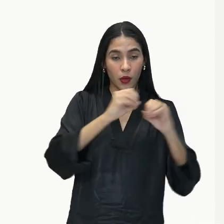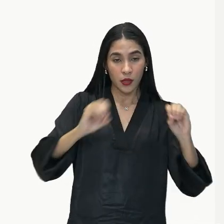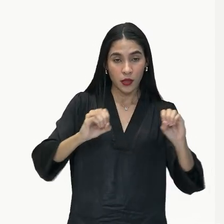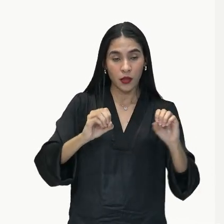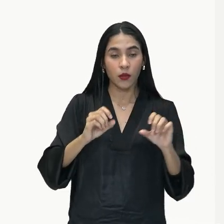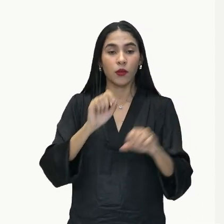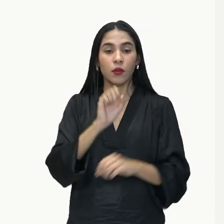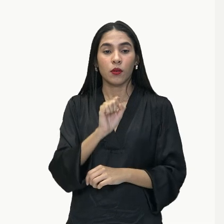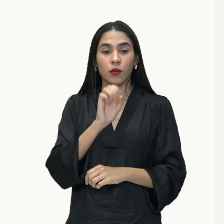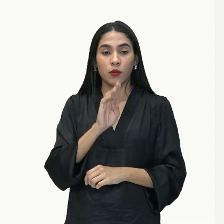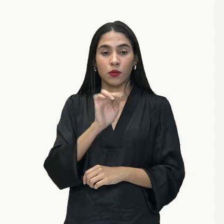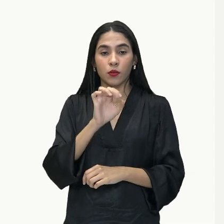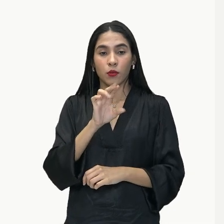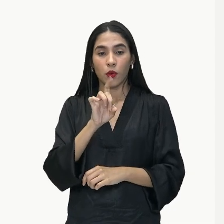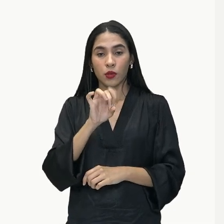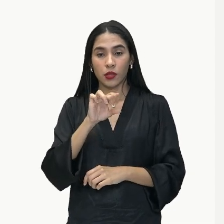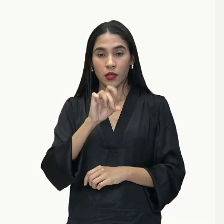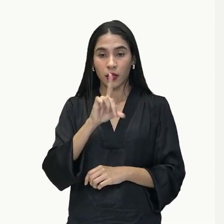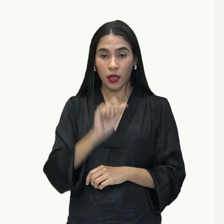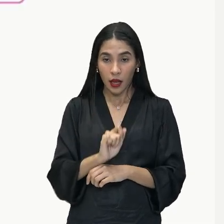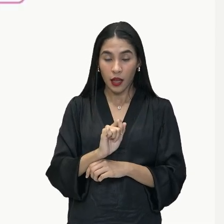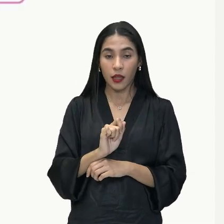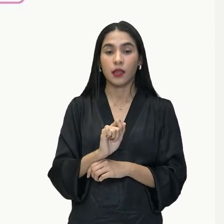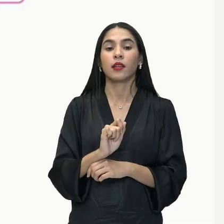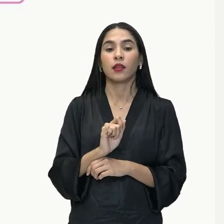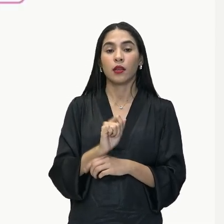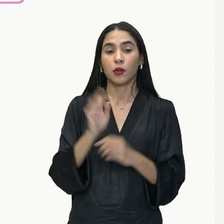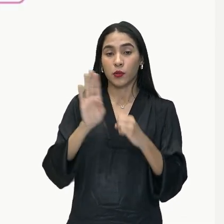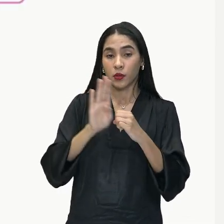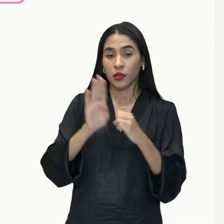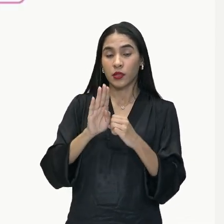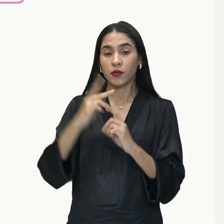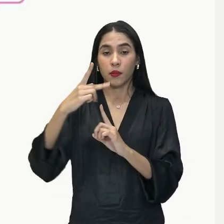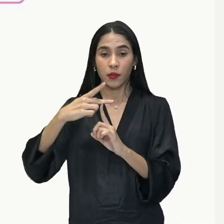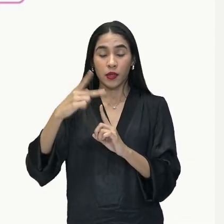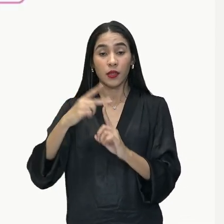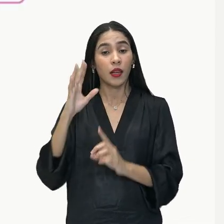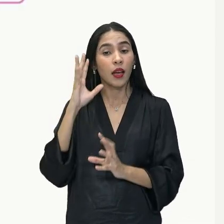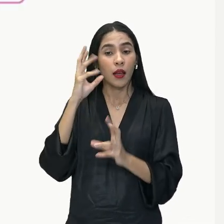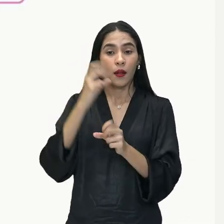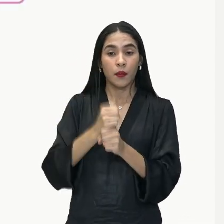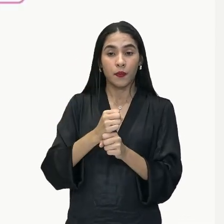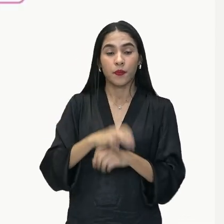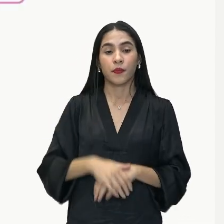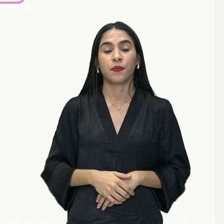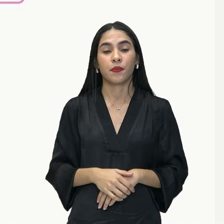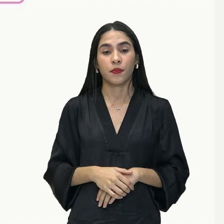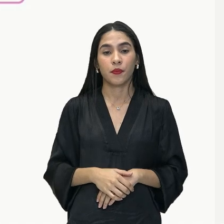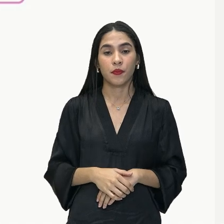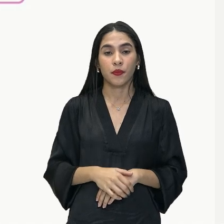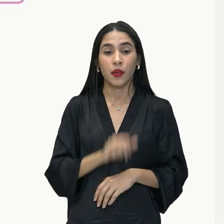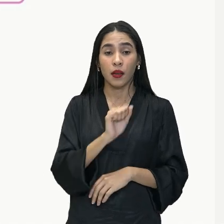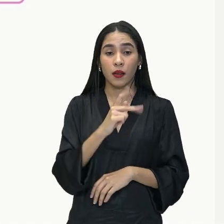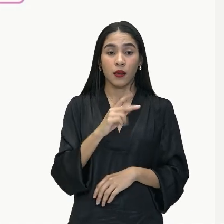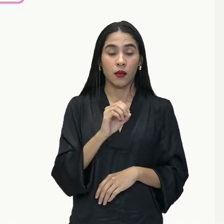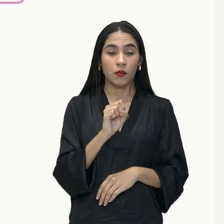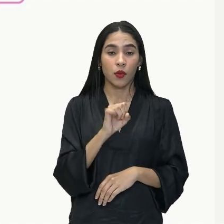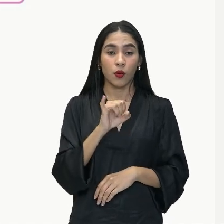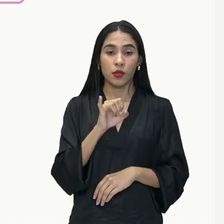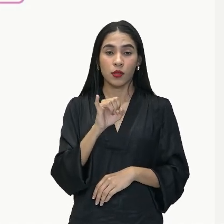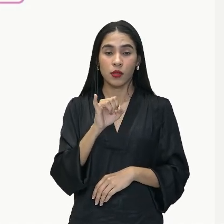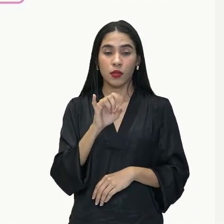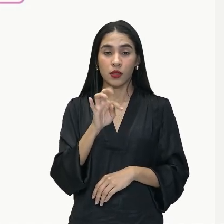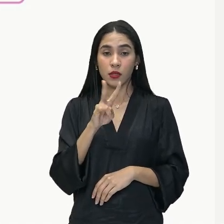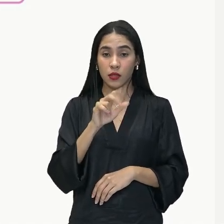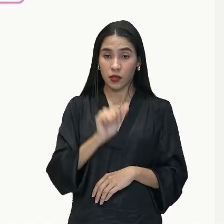substantiva predicativa. Só para recapitular aqui, a última, como nós já vimos, as apositivas. Vimos que